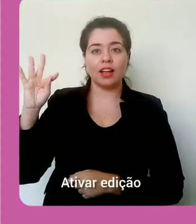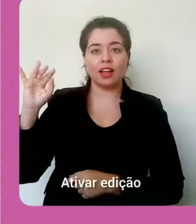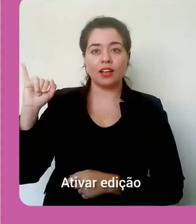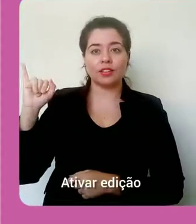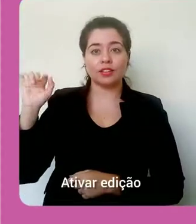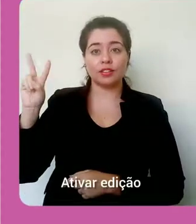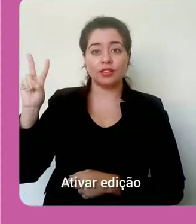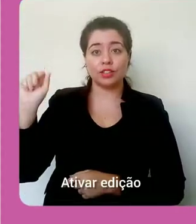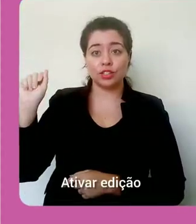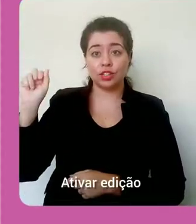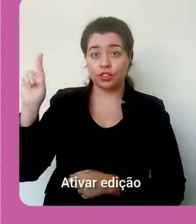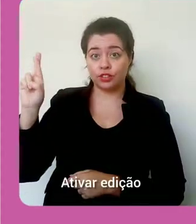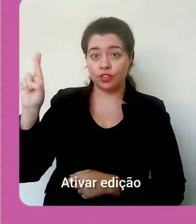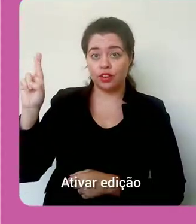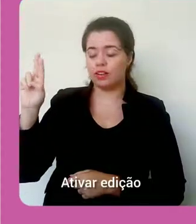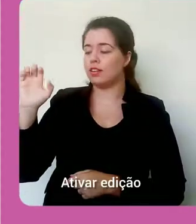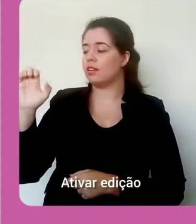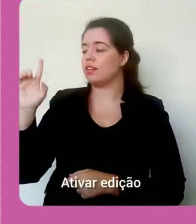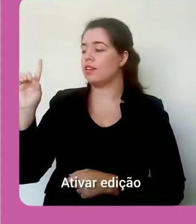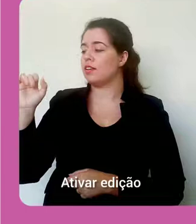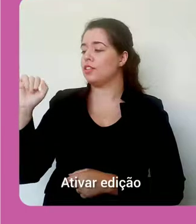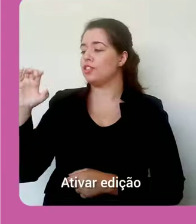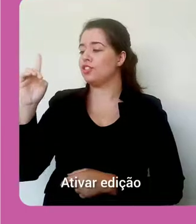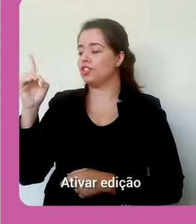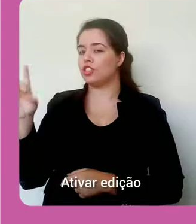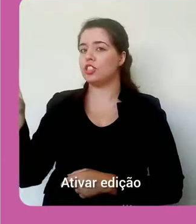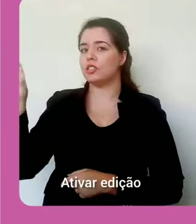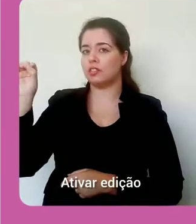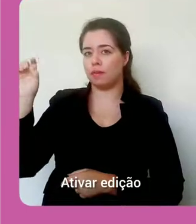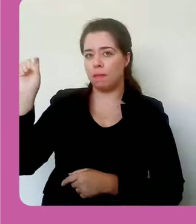então vamos clicar aqui em adicionar uma atividade ao recurso.